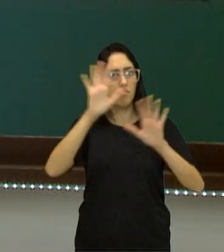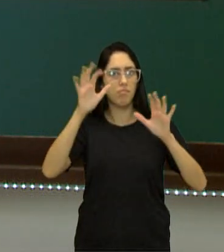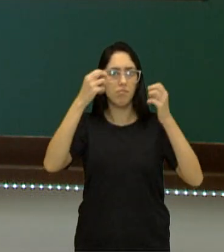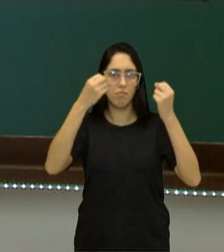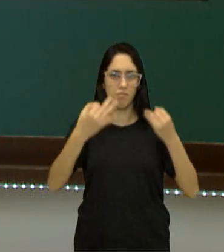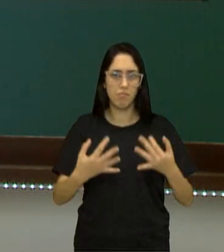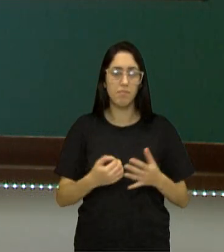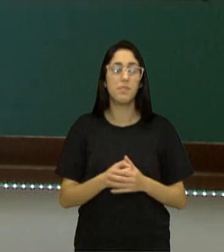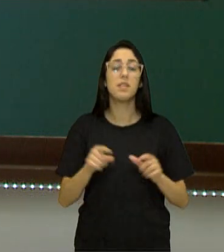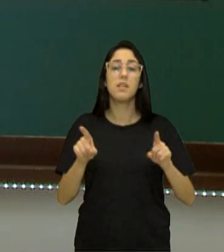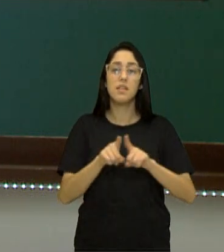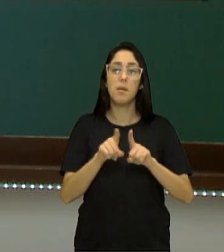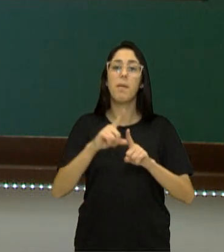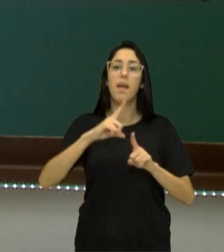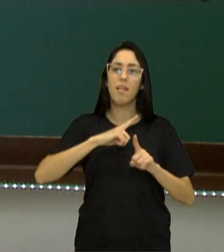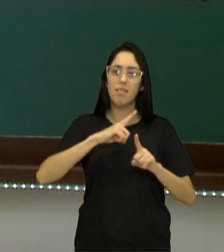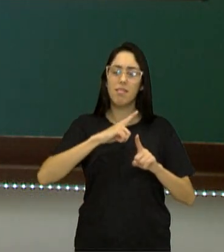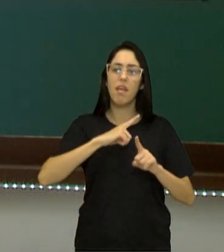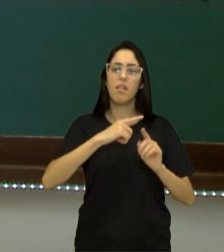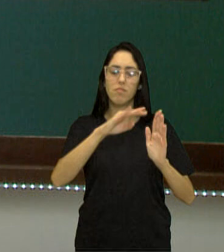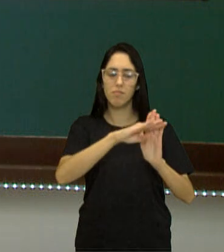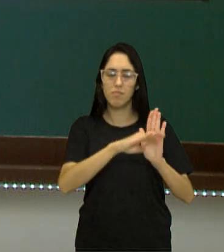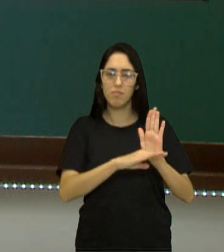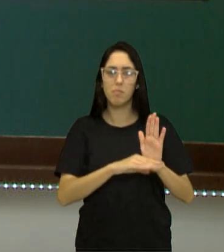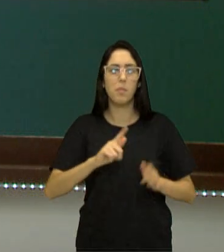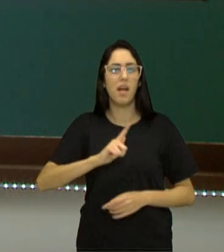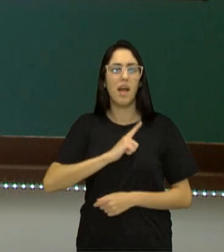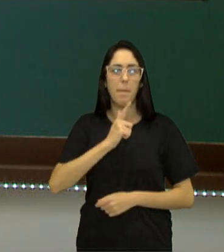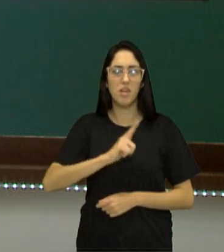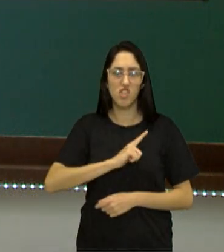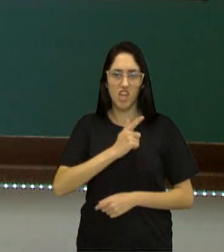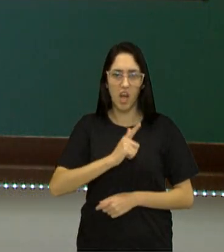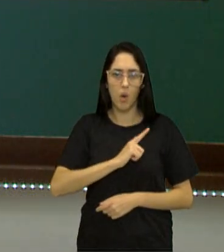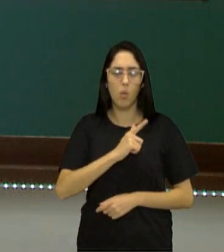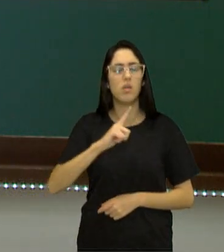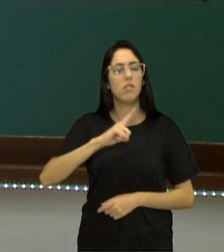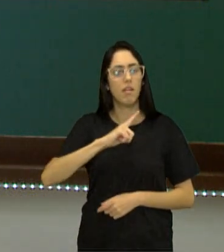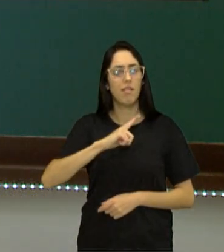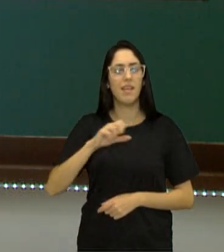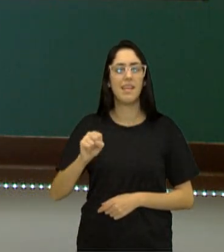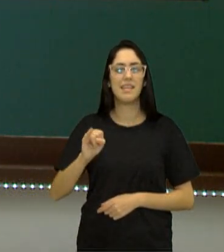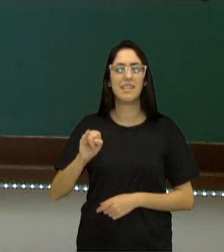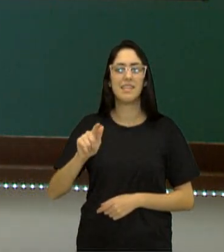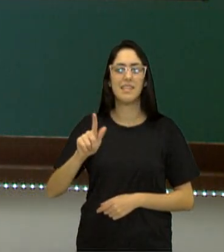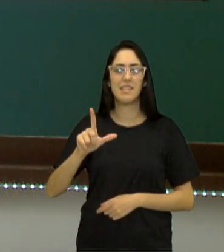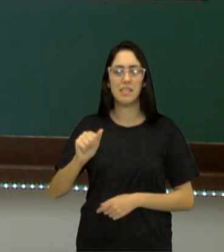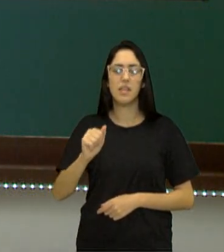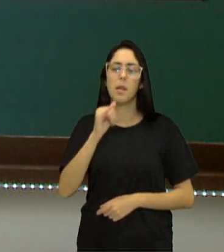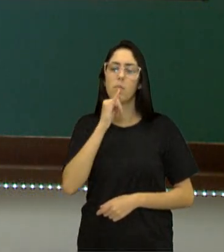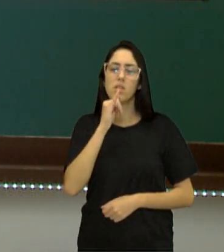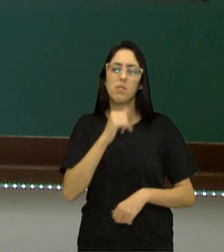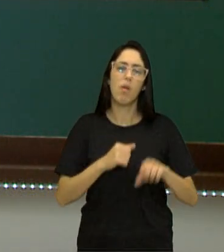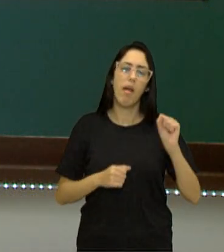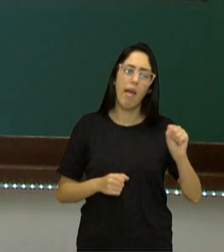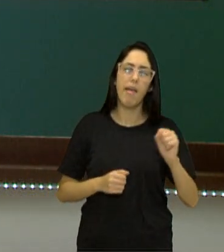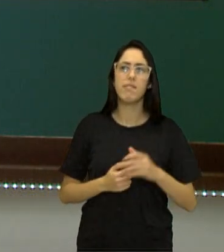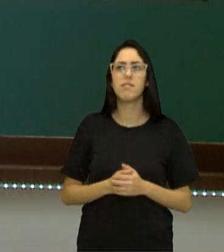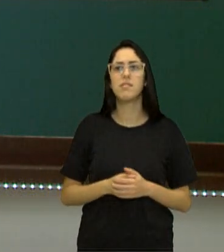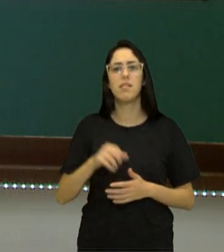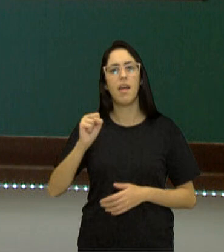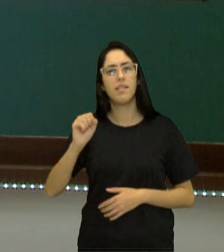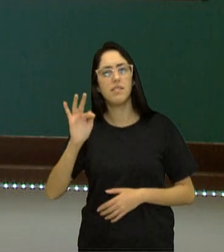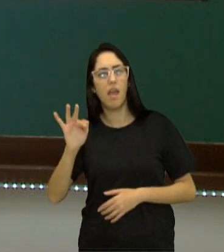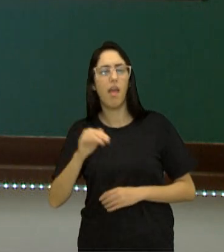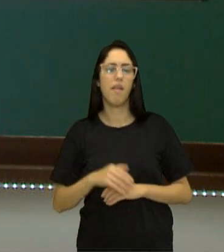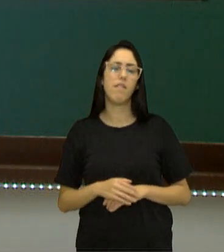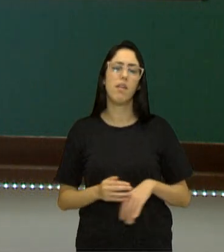classificações gramaticais. Que normalmente aparecem por siglas. Como S, SF, SM.